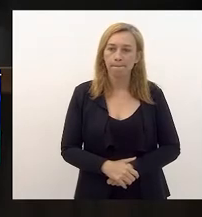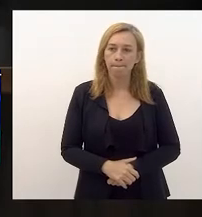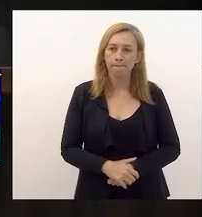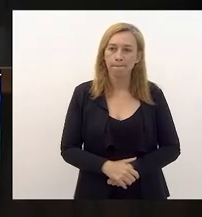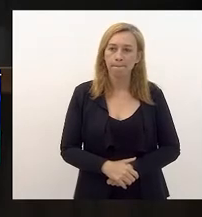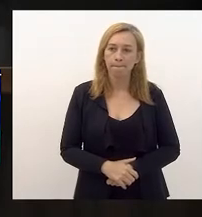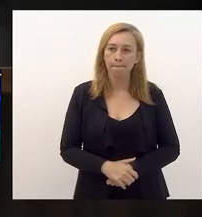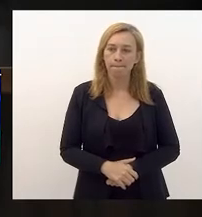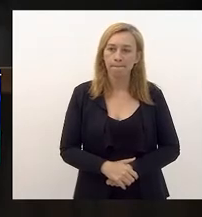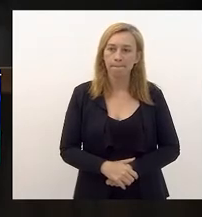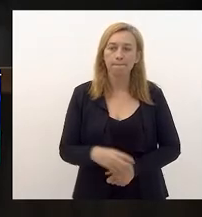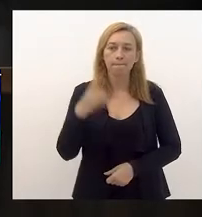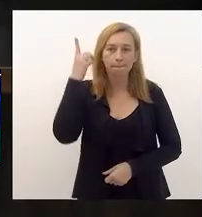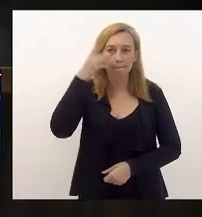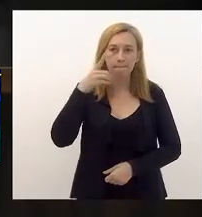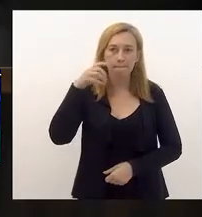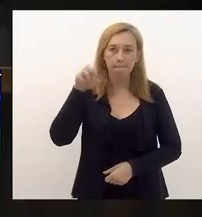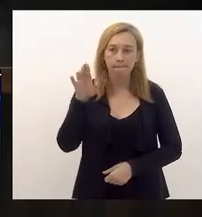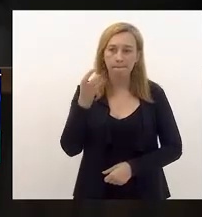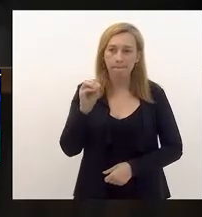Deputado Eurico Júnior.